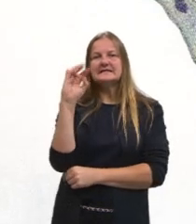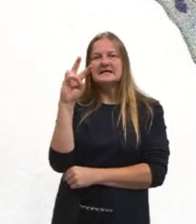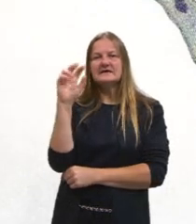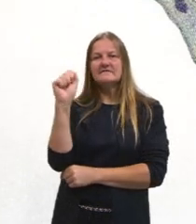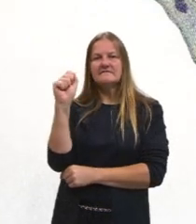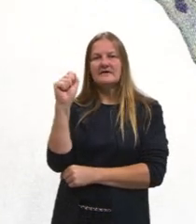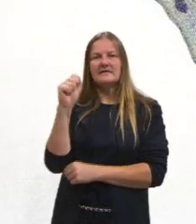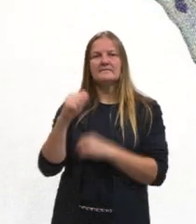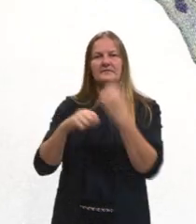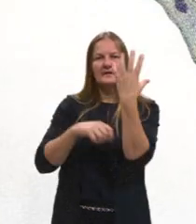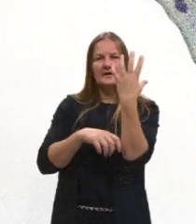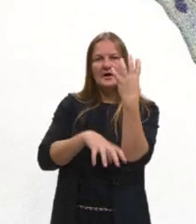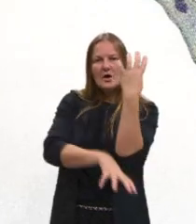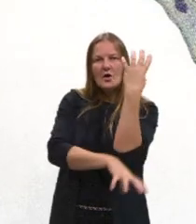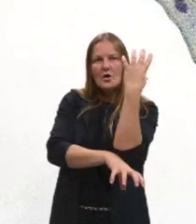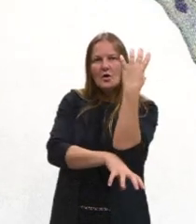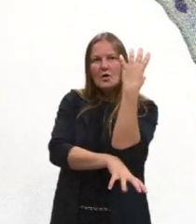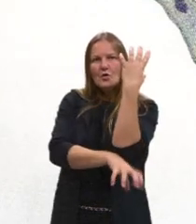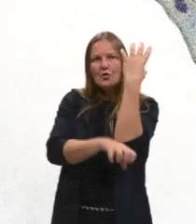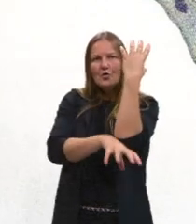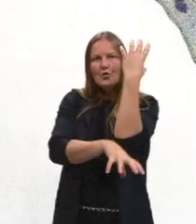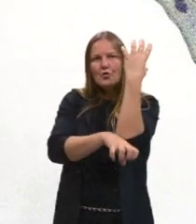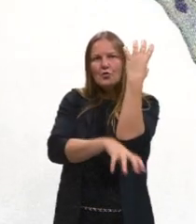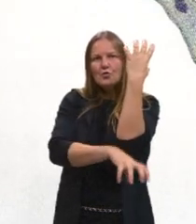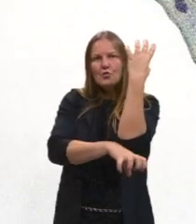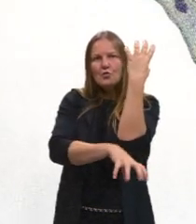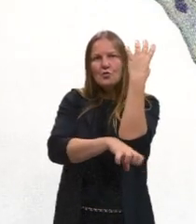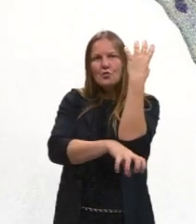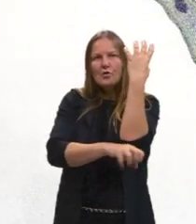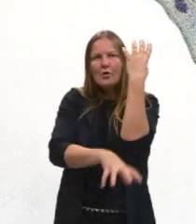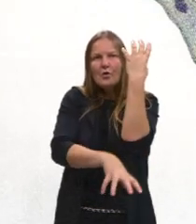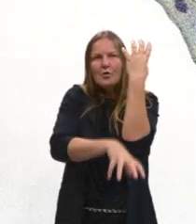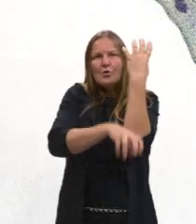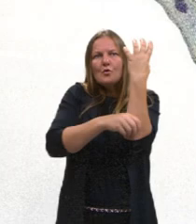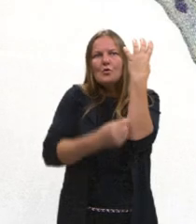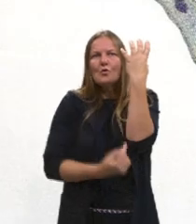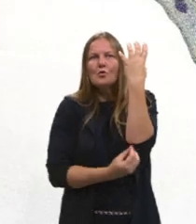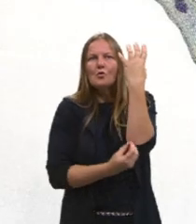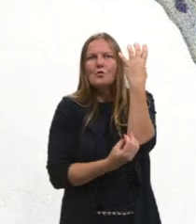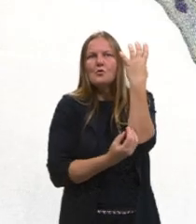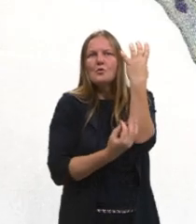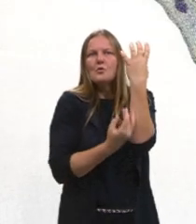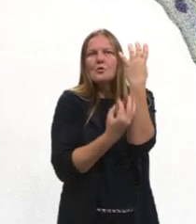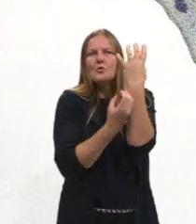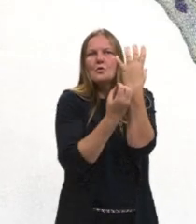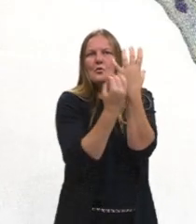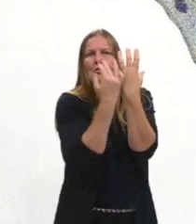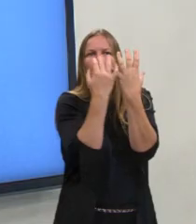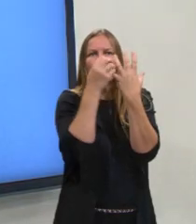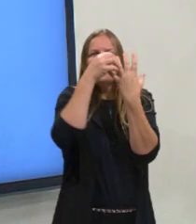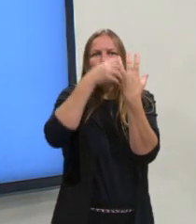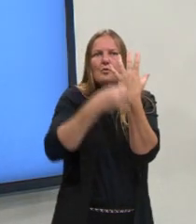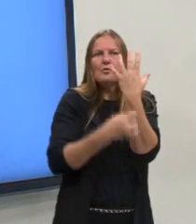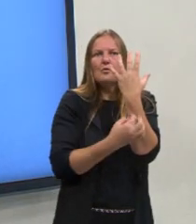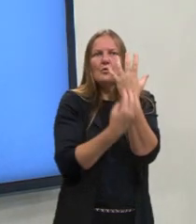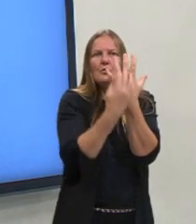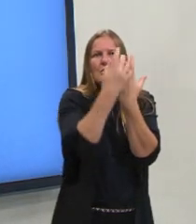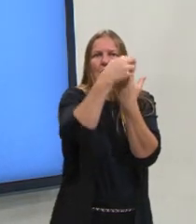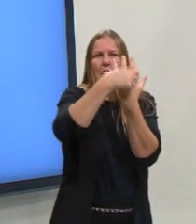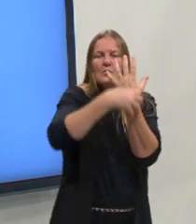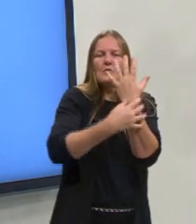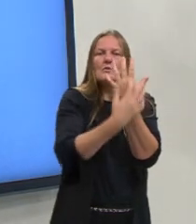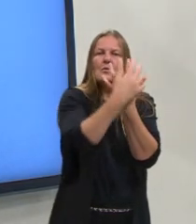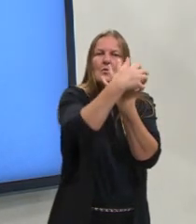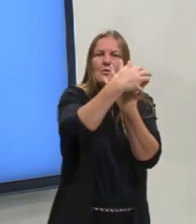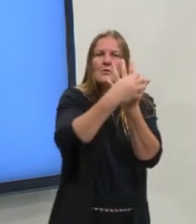que as raízes vão absorver ali e vão levar para se espalhar para a planta em geral. Para que